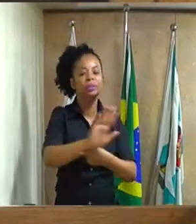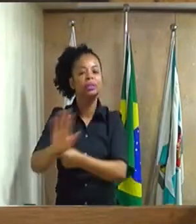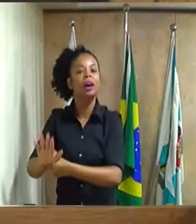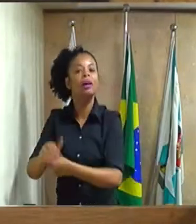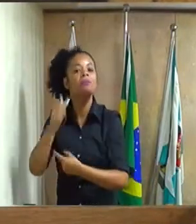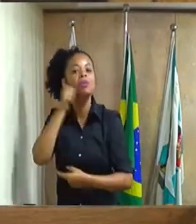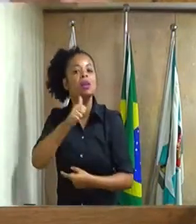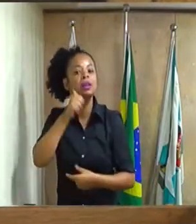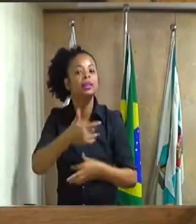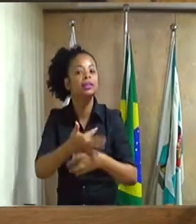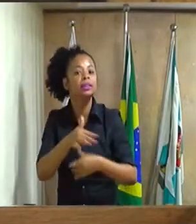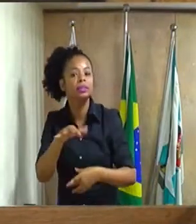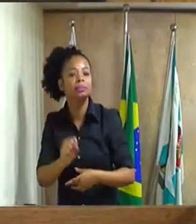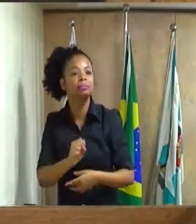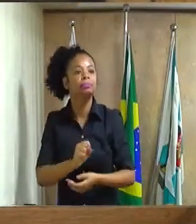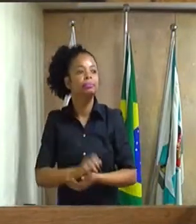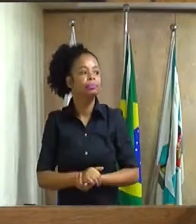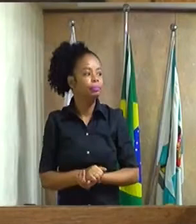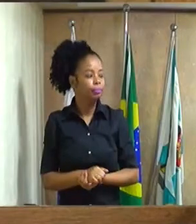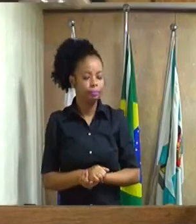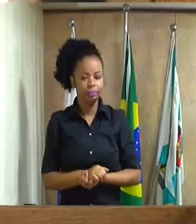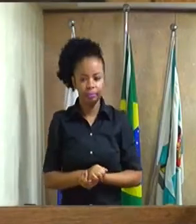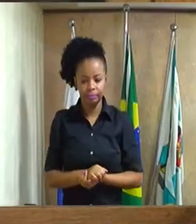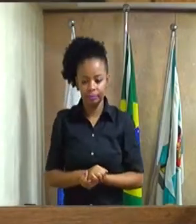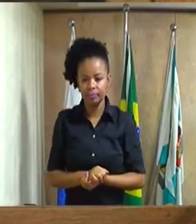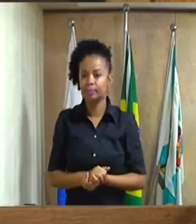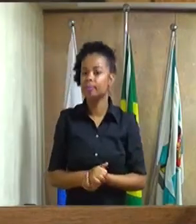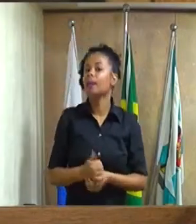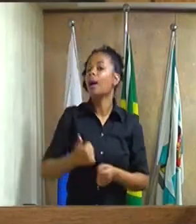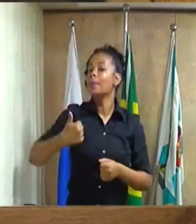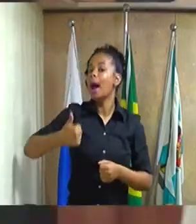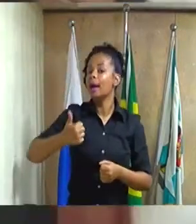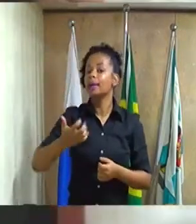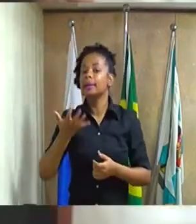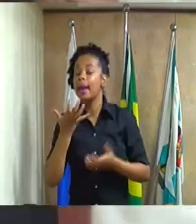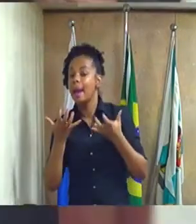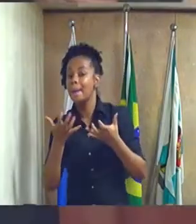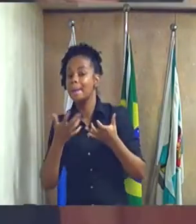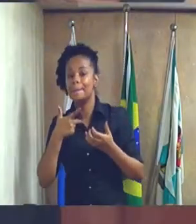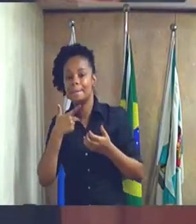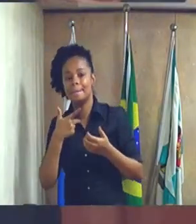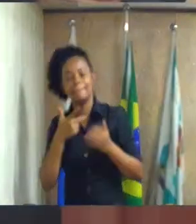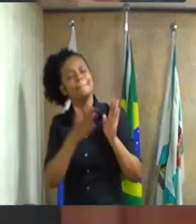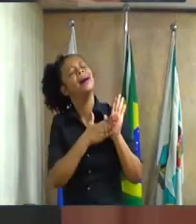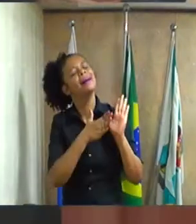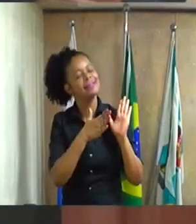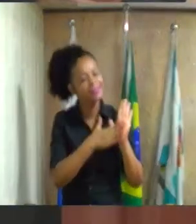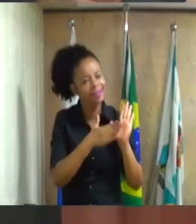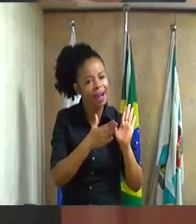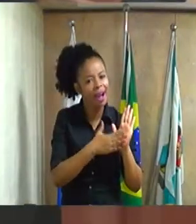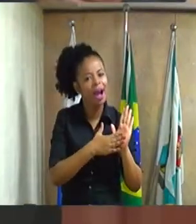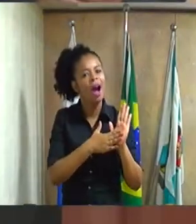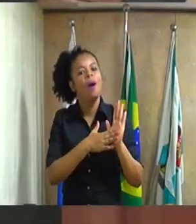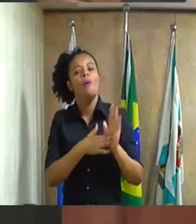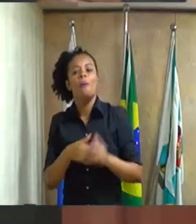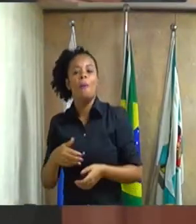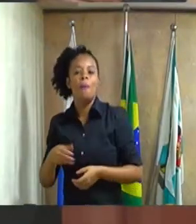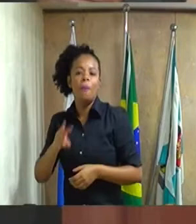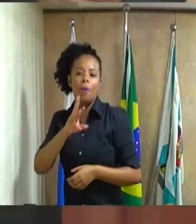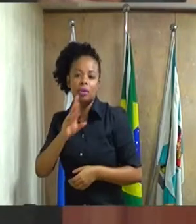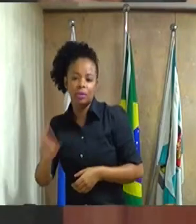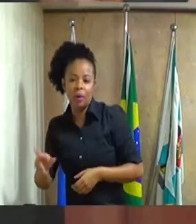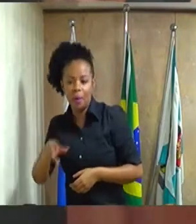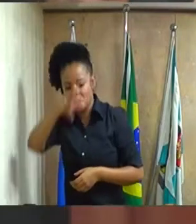cidade. Uma parte, presidente. Primeiramente, quero parabenizar o prefeito Austin Reis pela